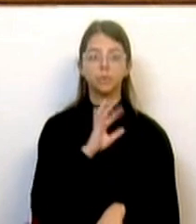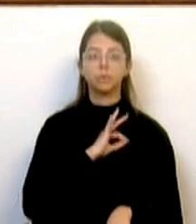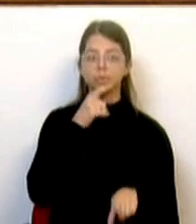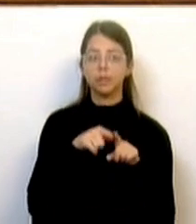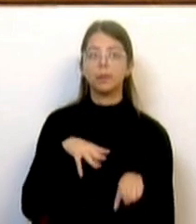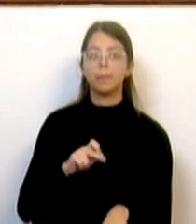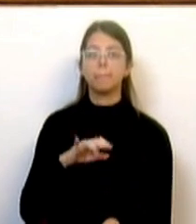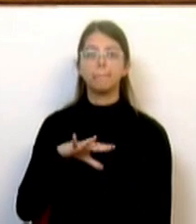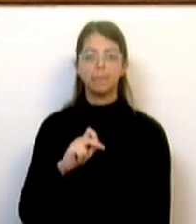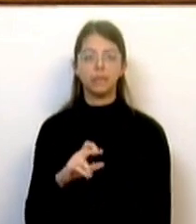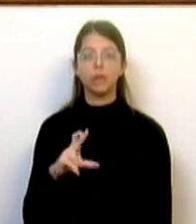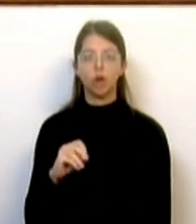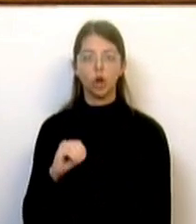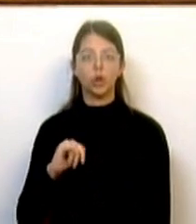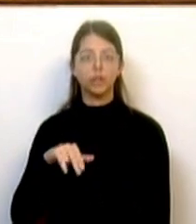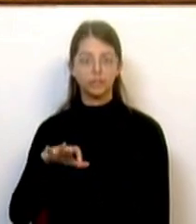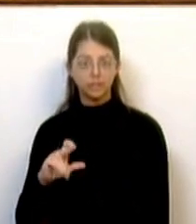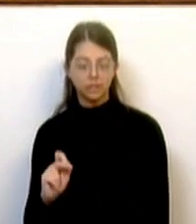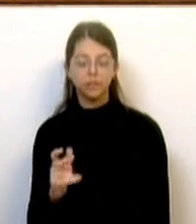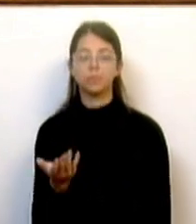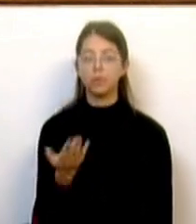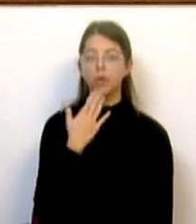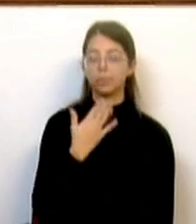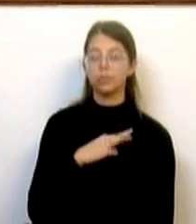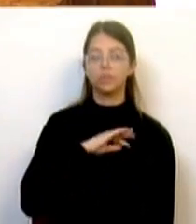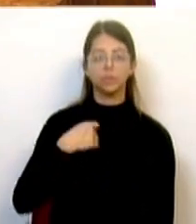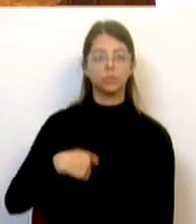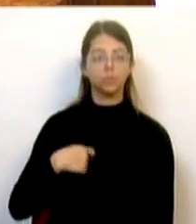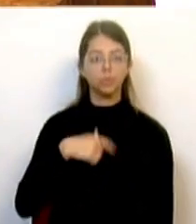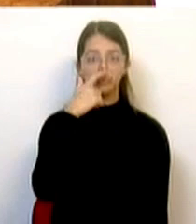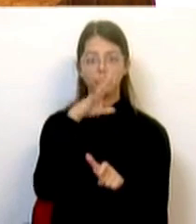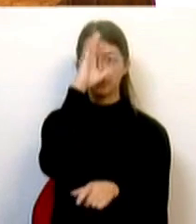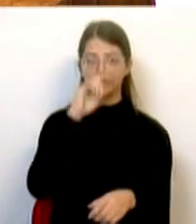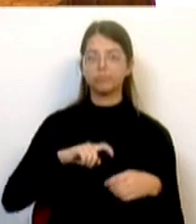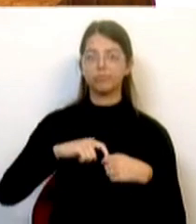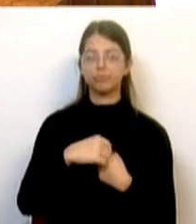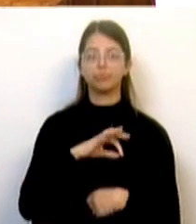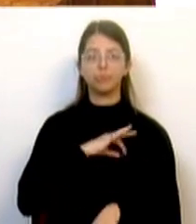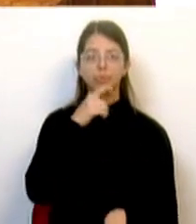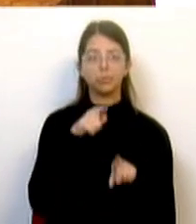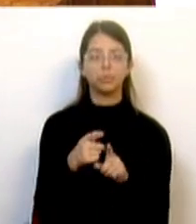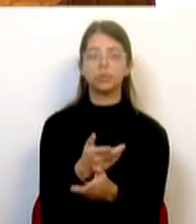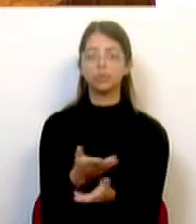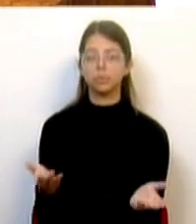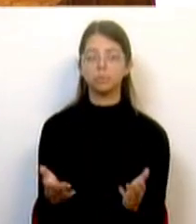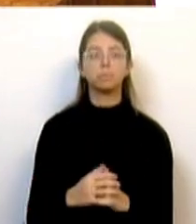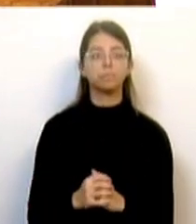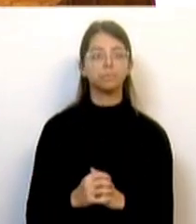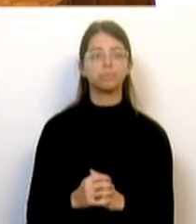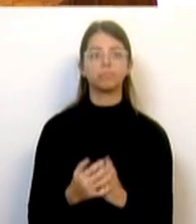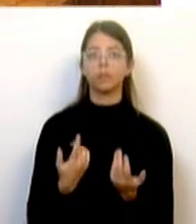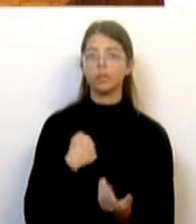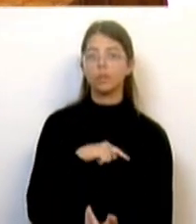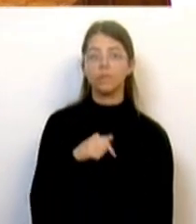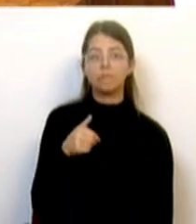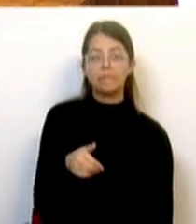Muito obrigada, Sr. Presidente, Srs. Membros do Governo, Sras. e Srs. Deputados. Estamos prestes a